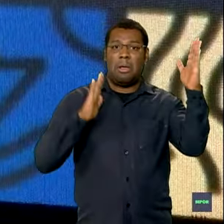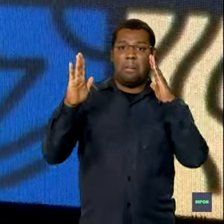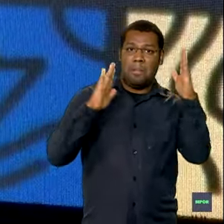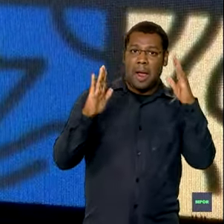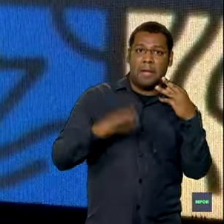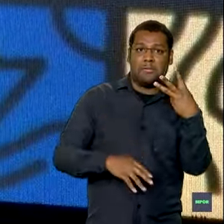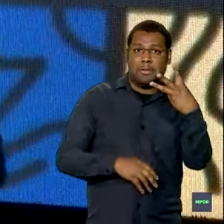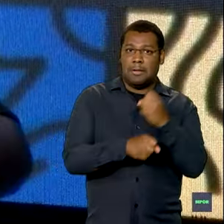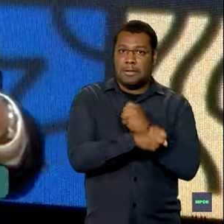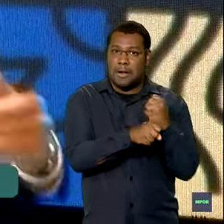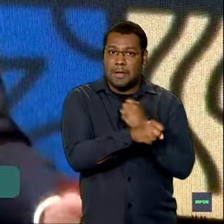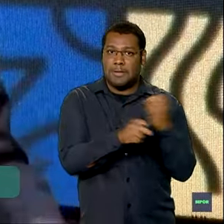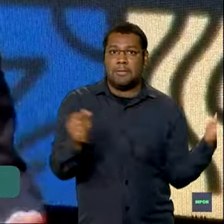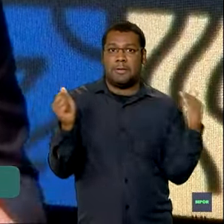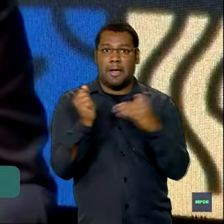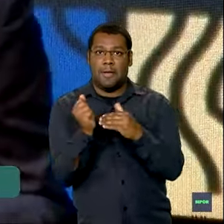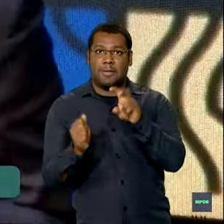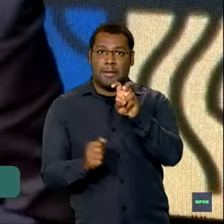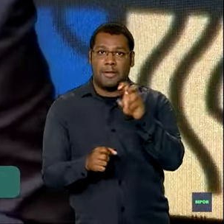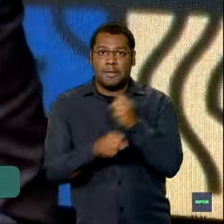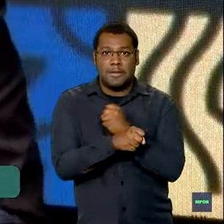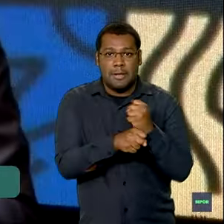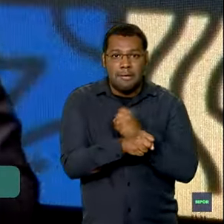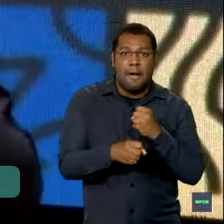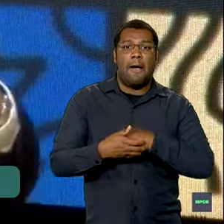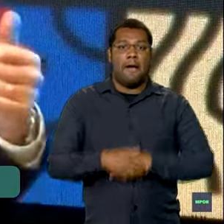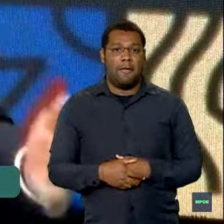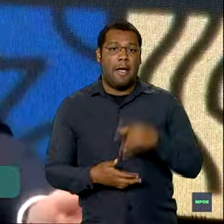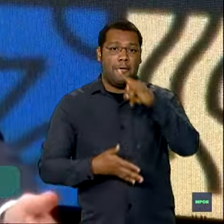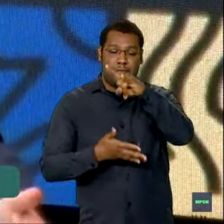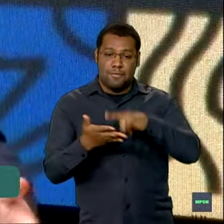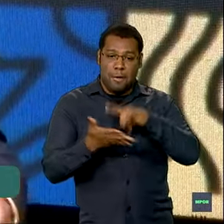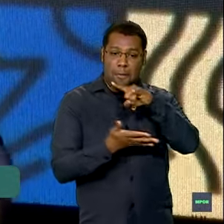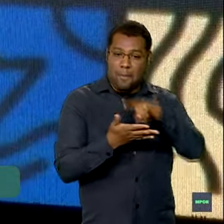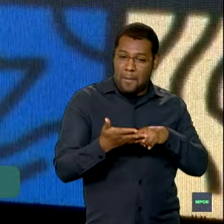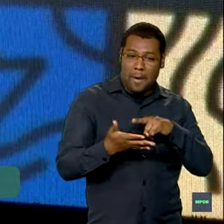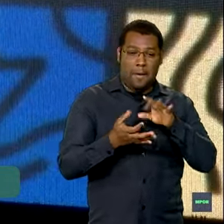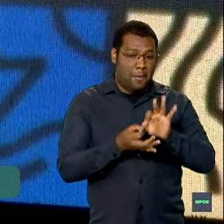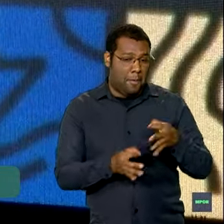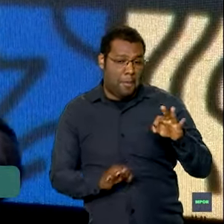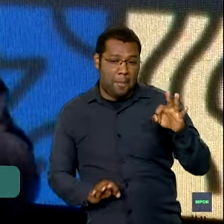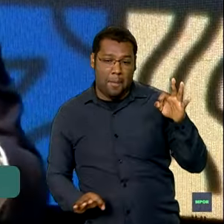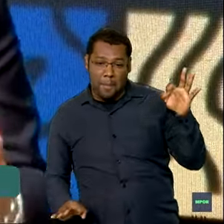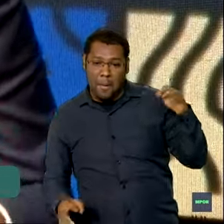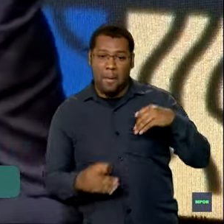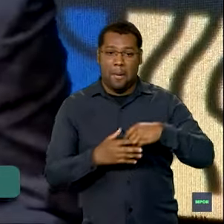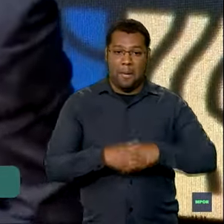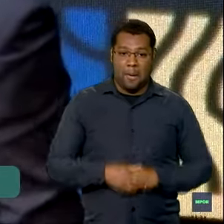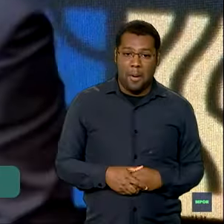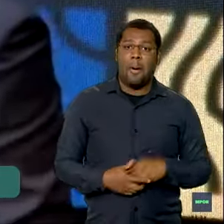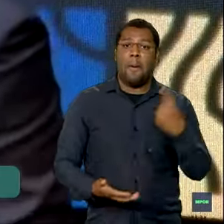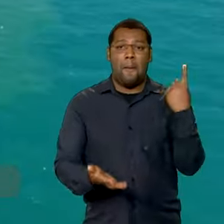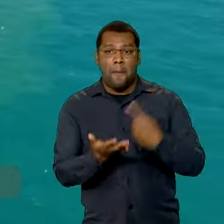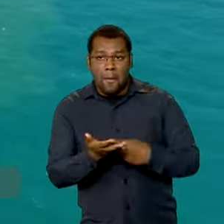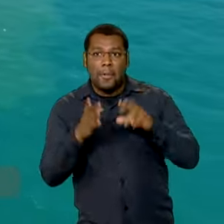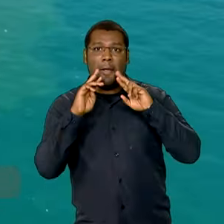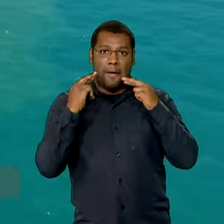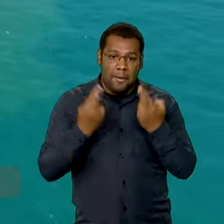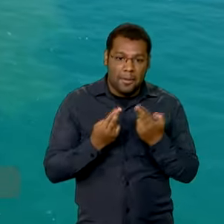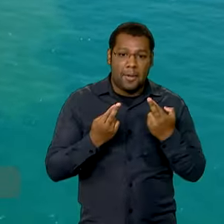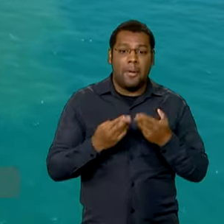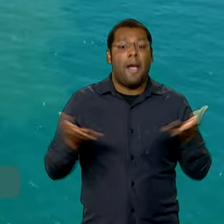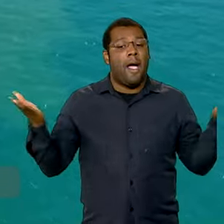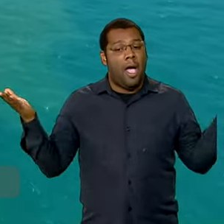quatro, cinco anos. É um retrabalho. Pede documento, troca envelope, puxa para lá, marca a reunião, desmarca.